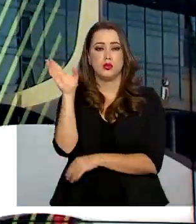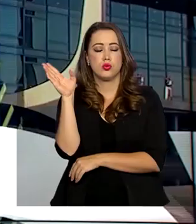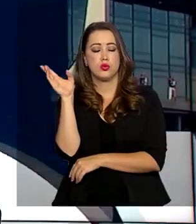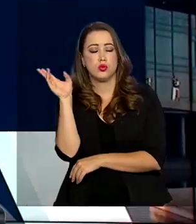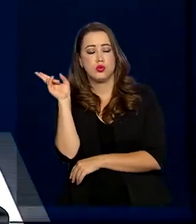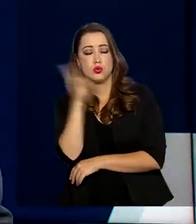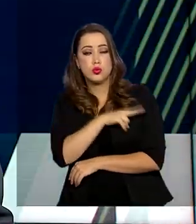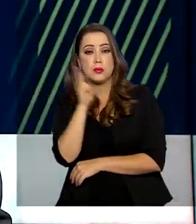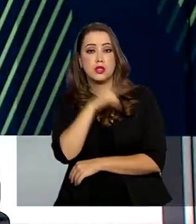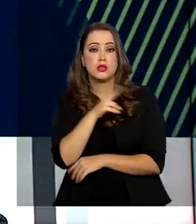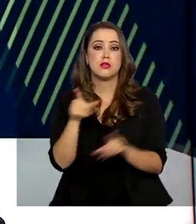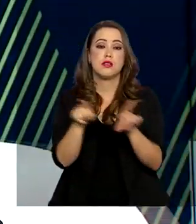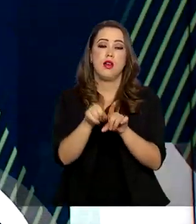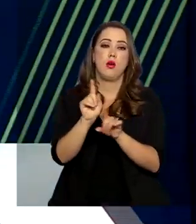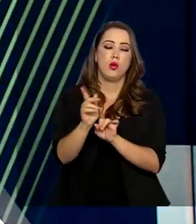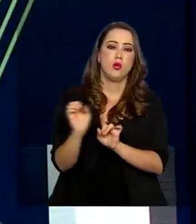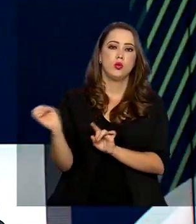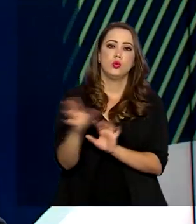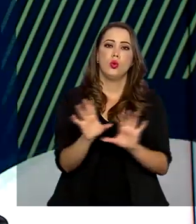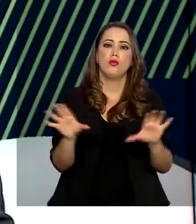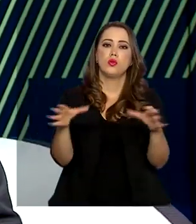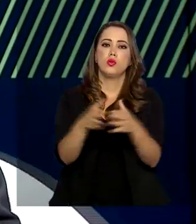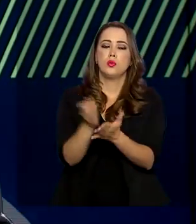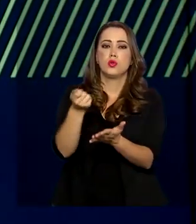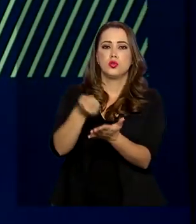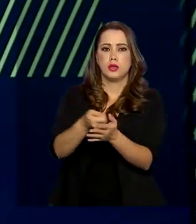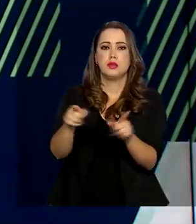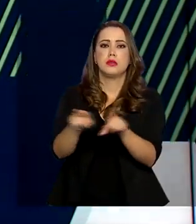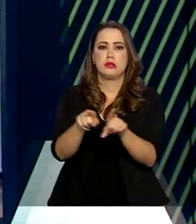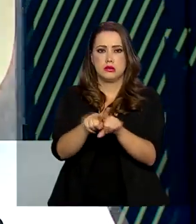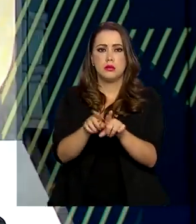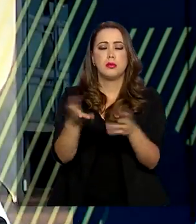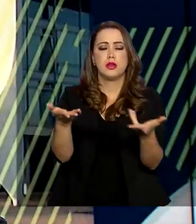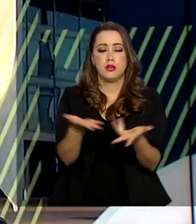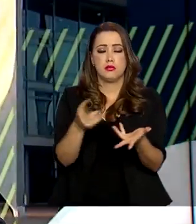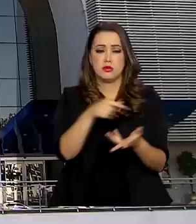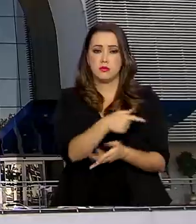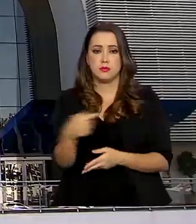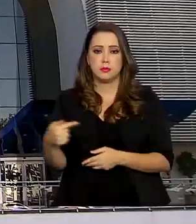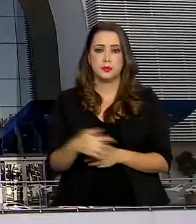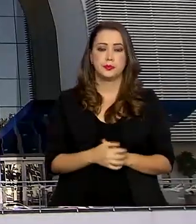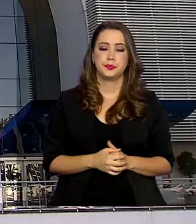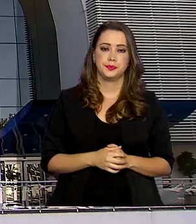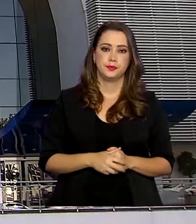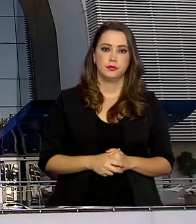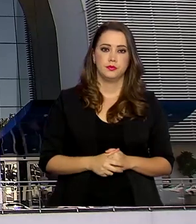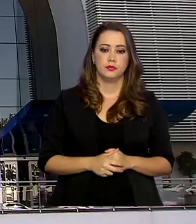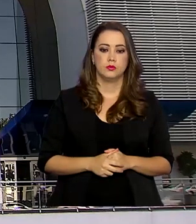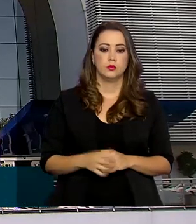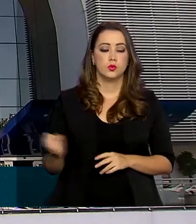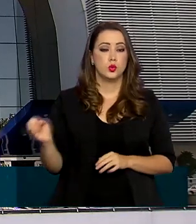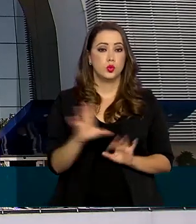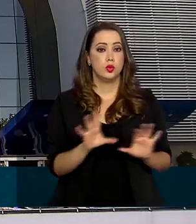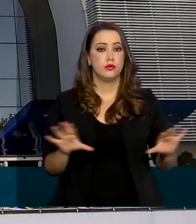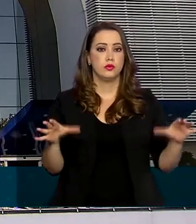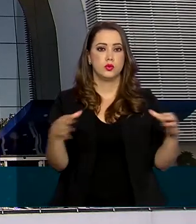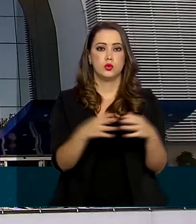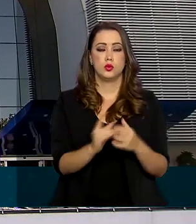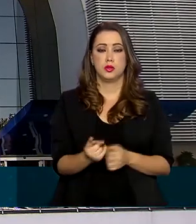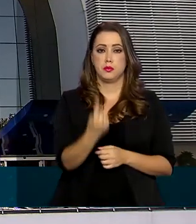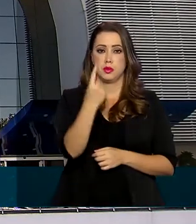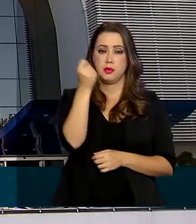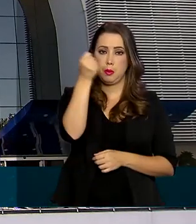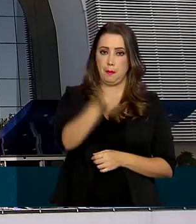novo lote da primeira parcela do benefício também sai esta semana. Um novo lote da primeira